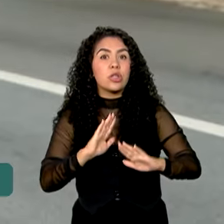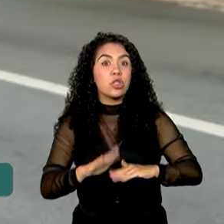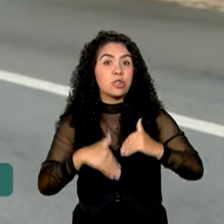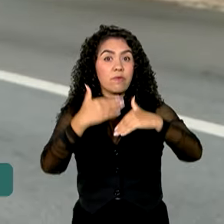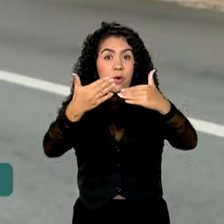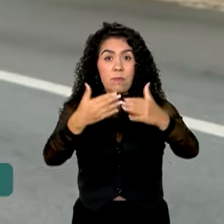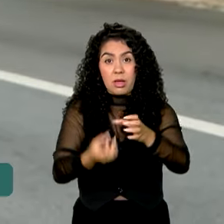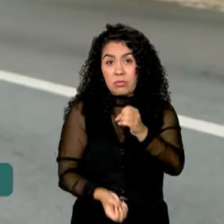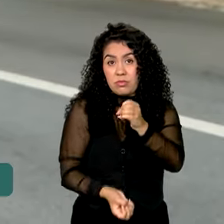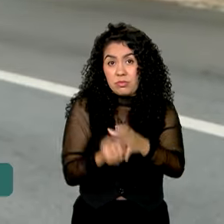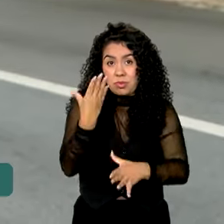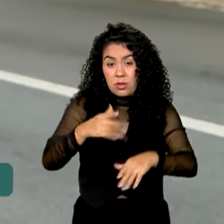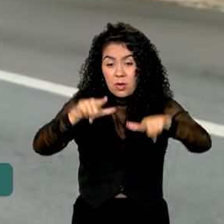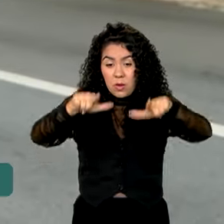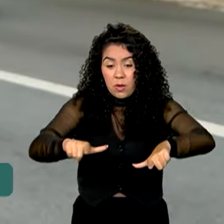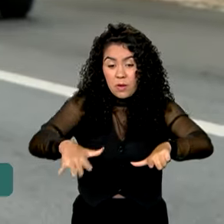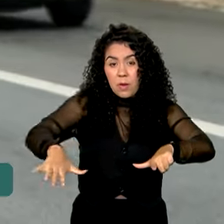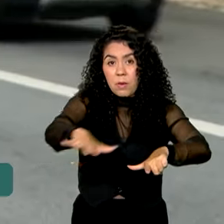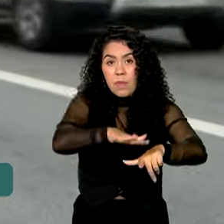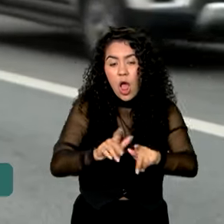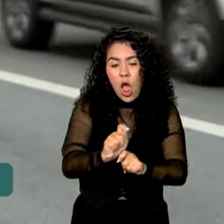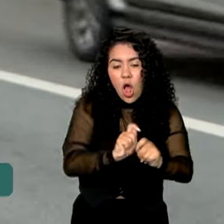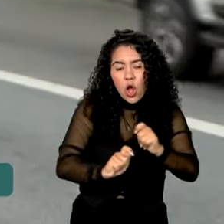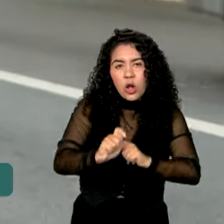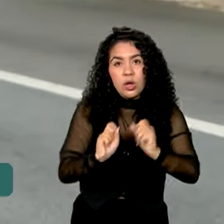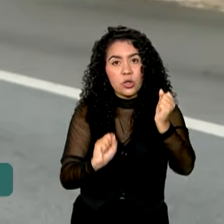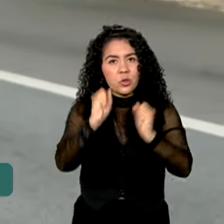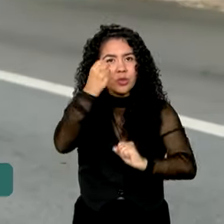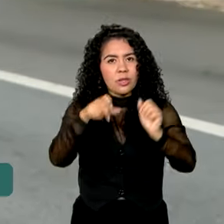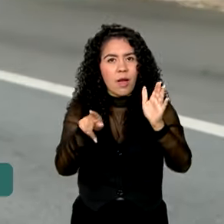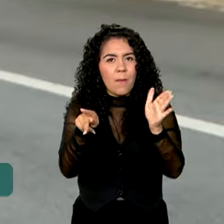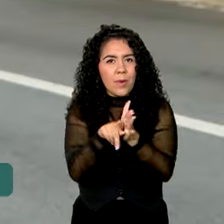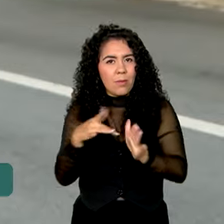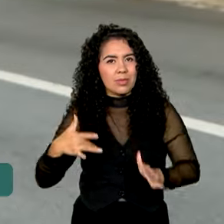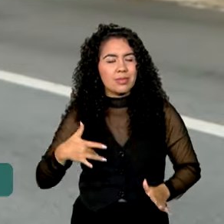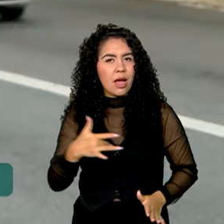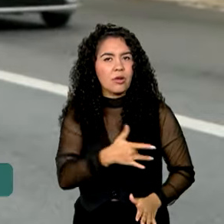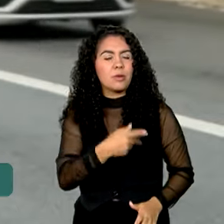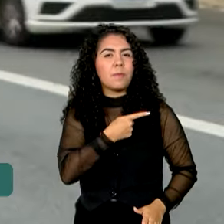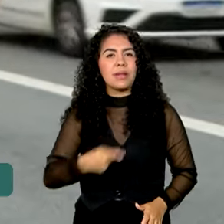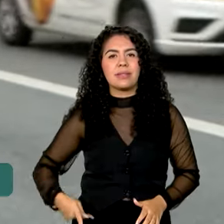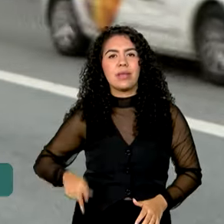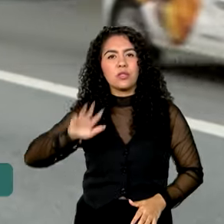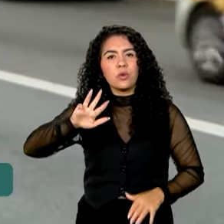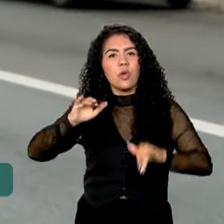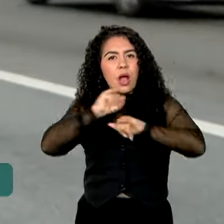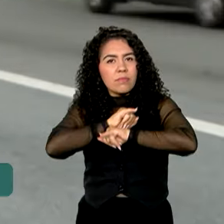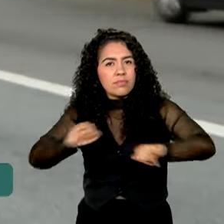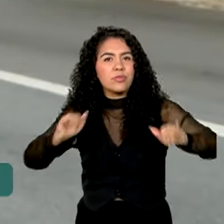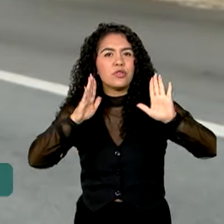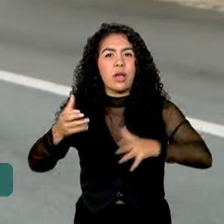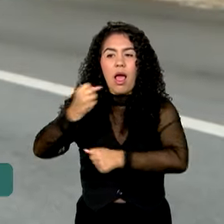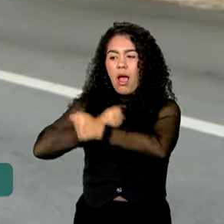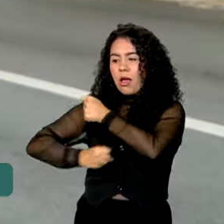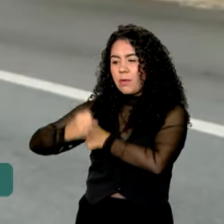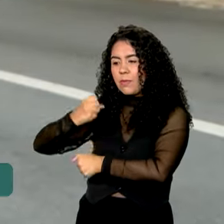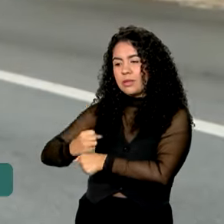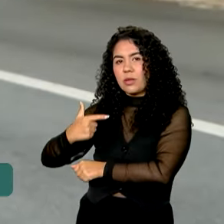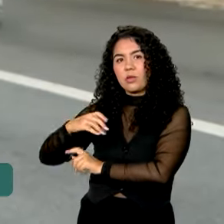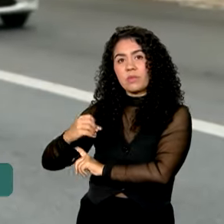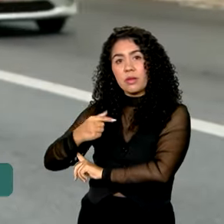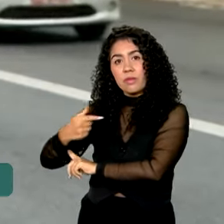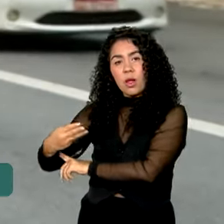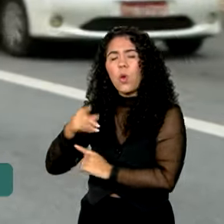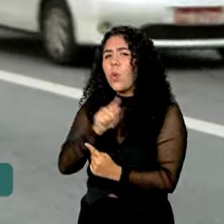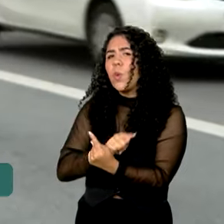Complexo Econômico e Industrial de Saúde, que foi anunciado pelo presidente Lula no ano passado. A meta